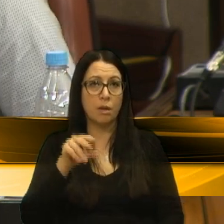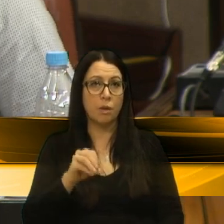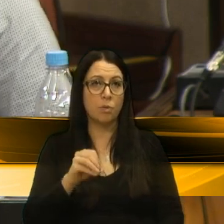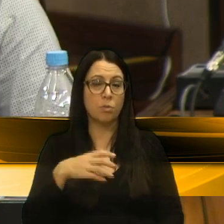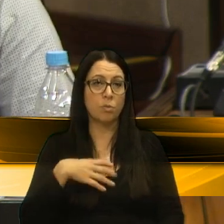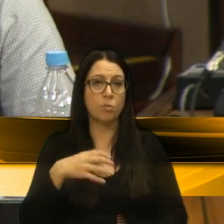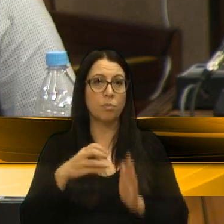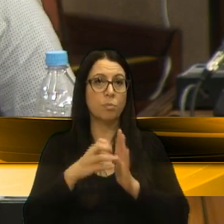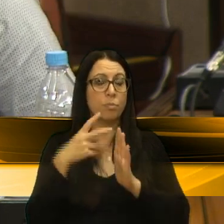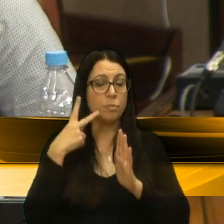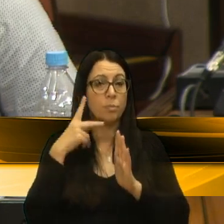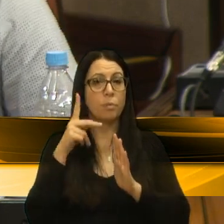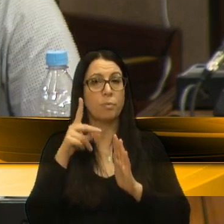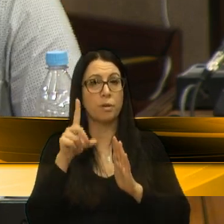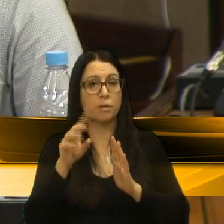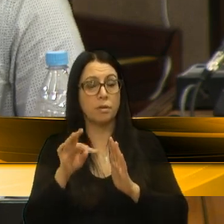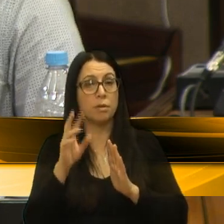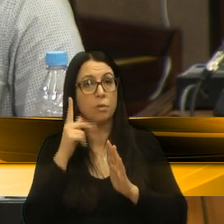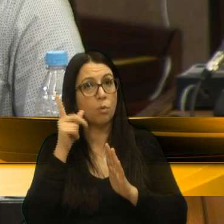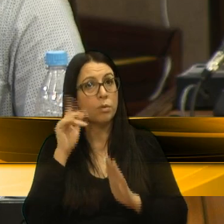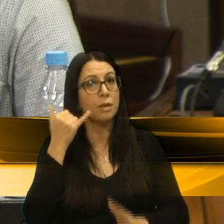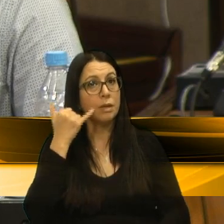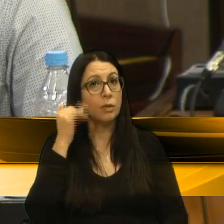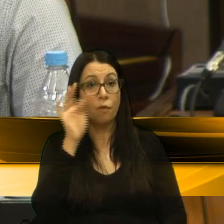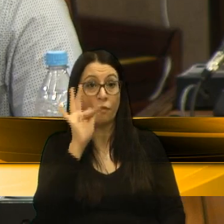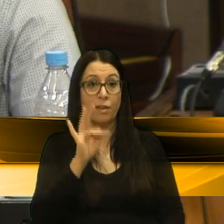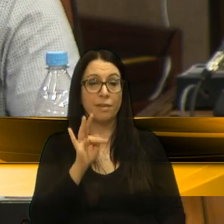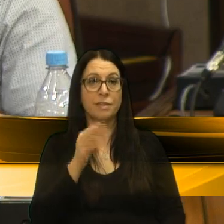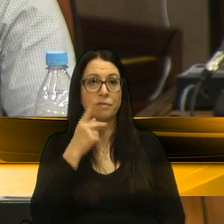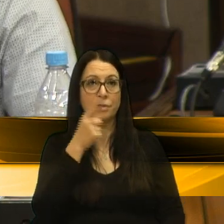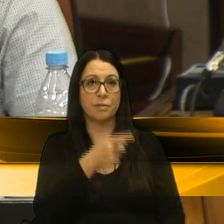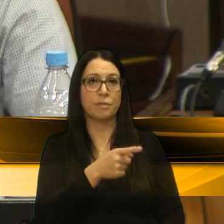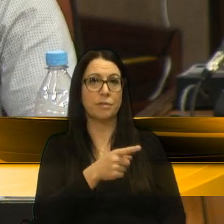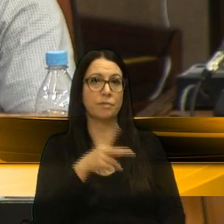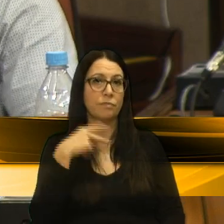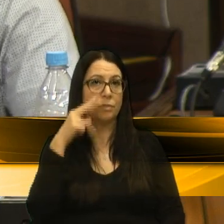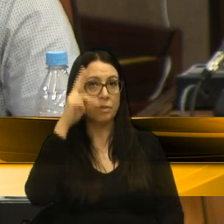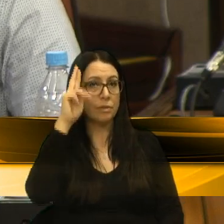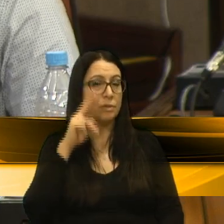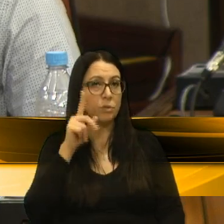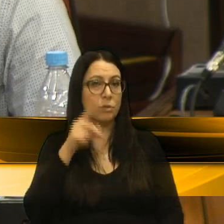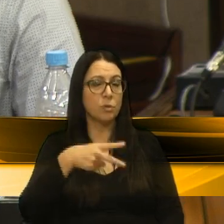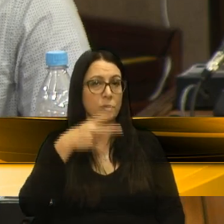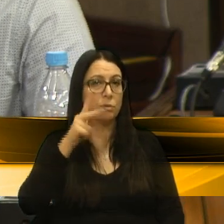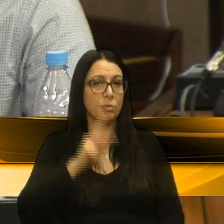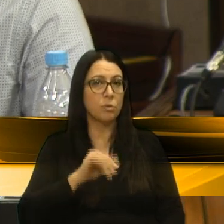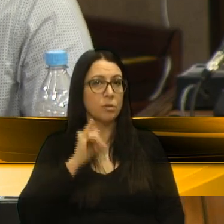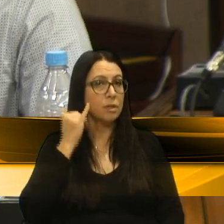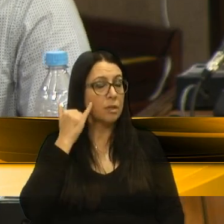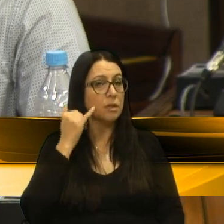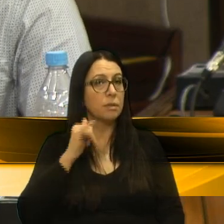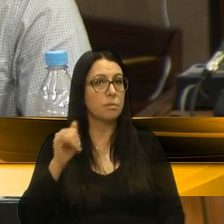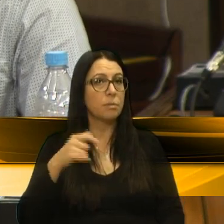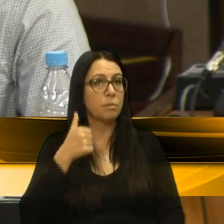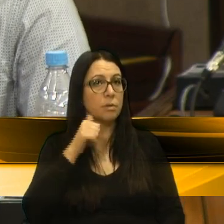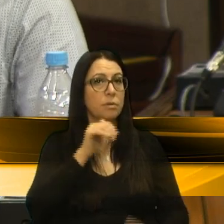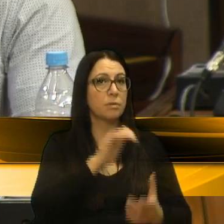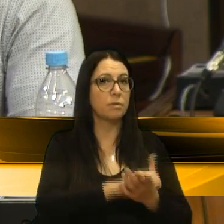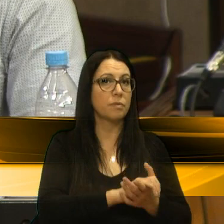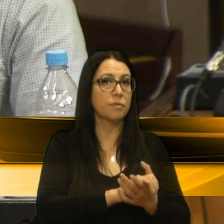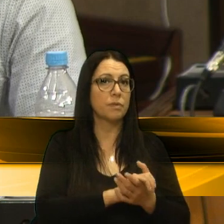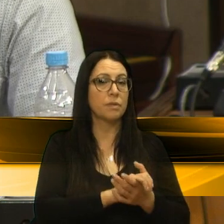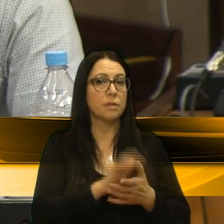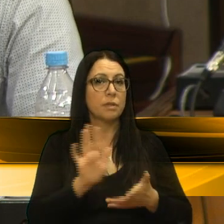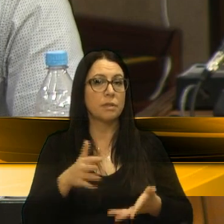PDT. Ontem ele me ligou, feliz da vida, ele disse, vereador Rafael, tu é a segunda pessoa que eu estou ligando. Primeiro eu liguei para minha esposa, que me